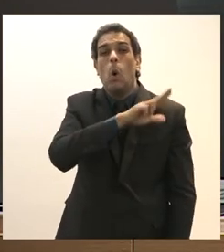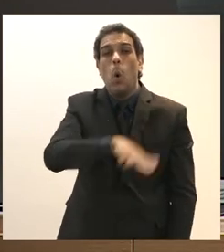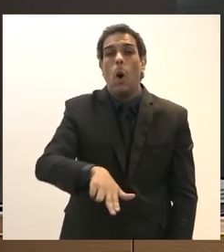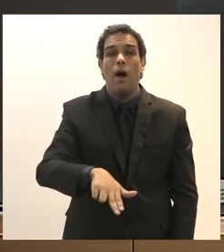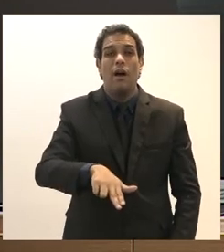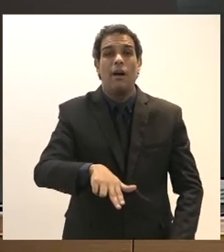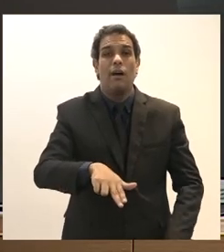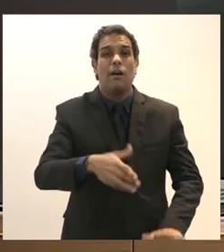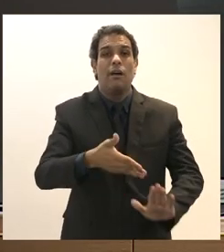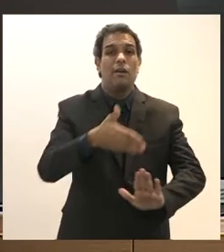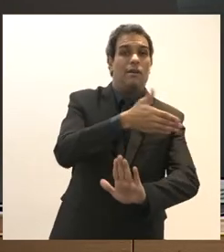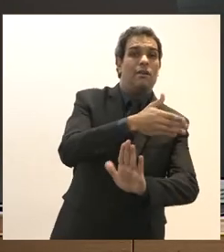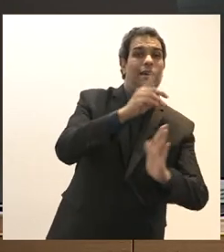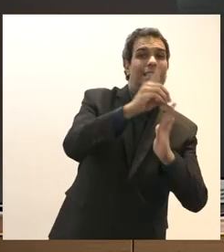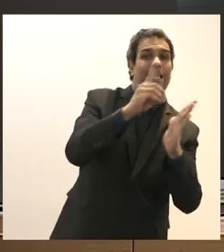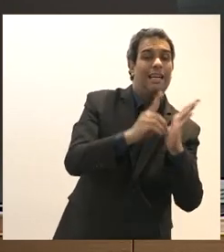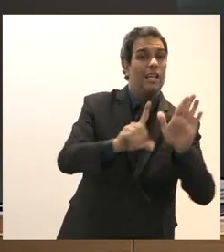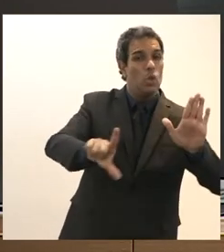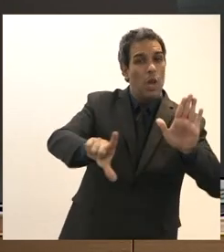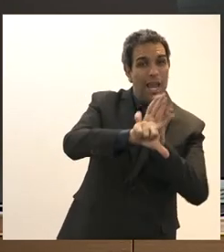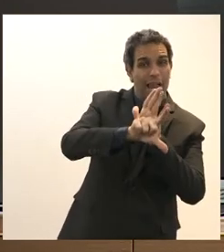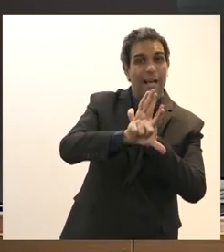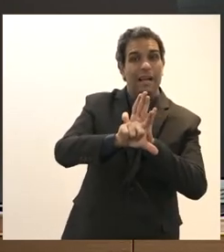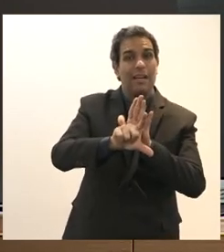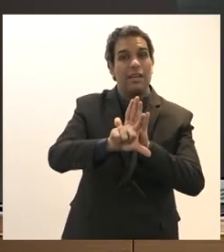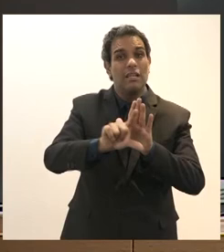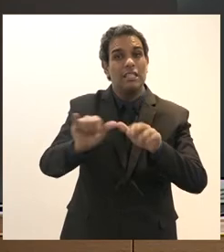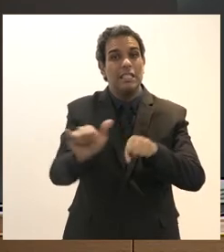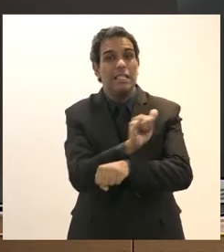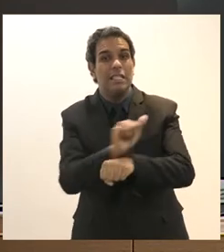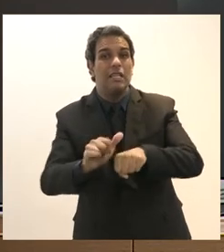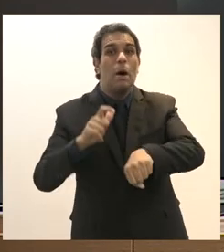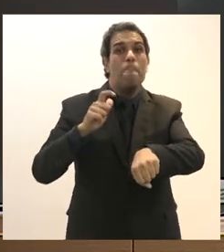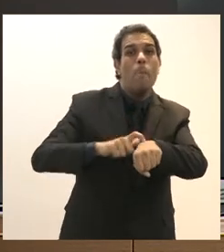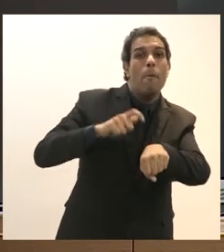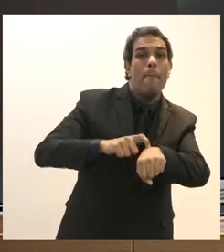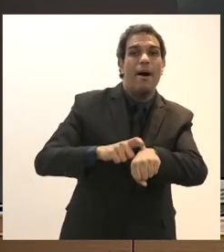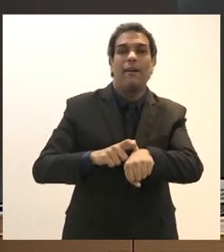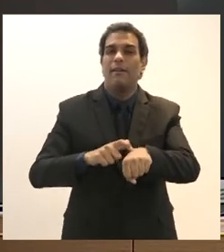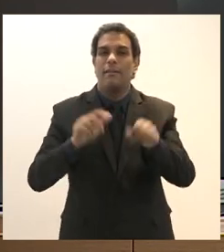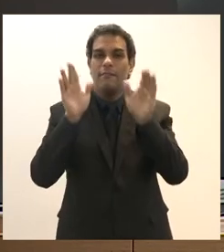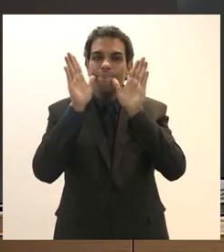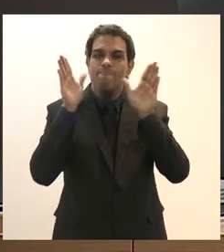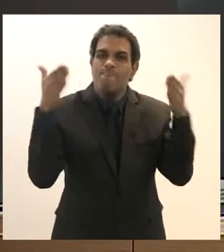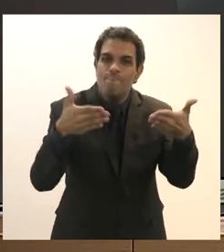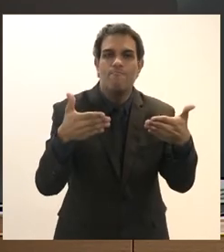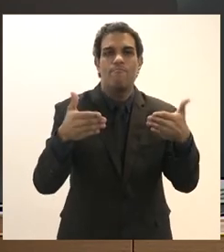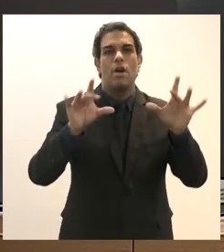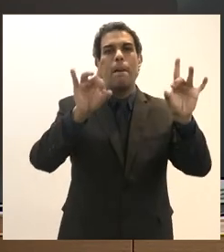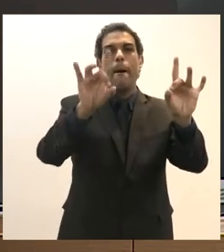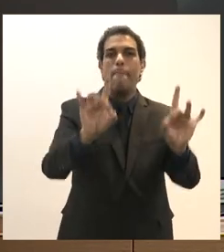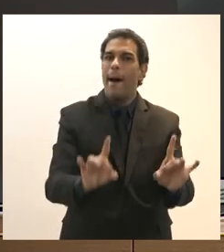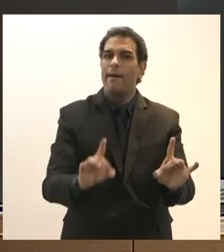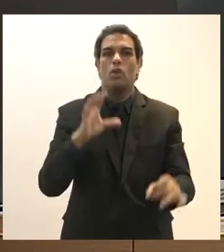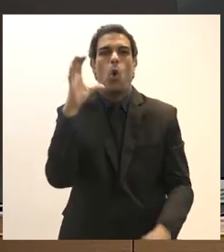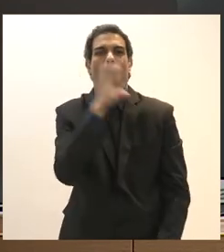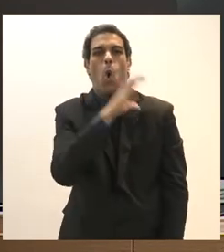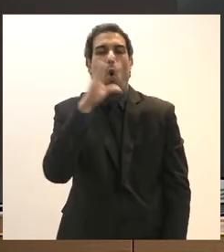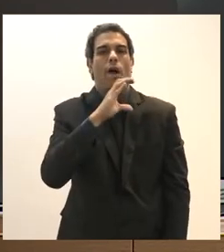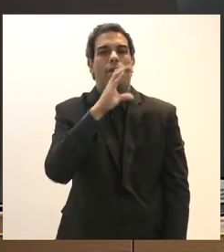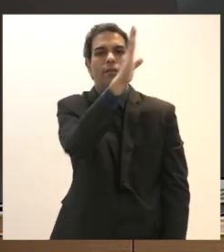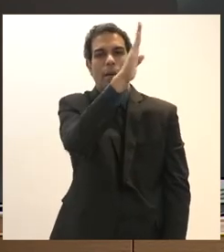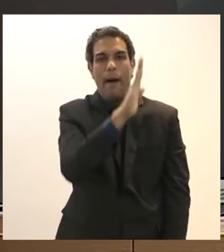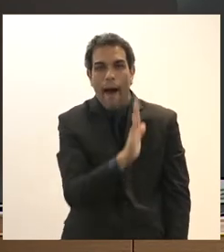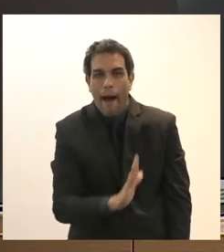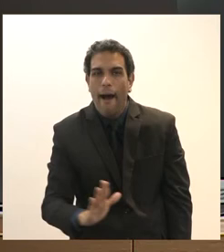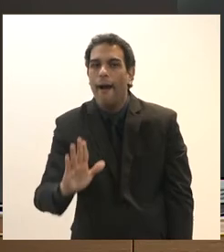decreto lei ao contrário era um instrumento para situações extremamente especiais extraordinárias e não